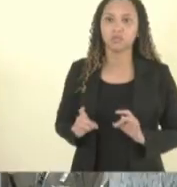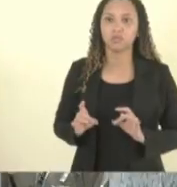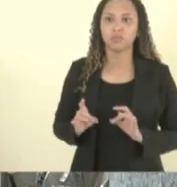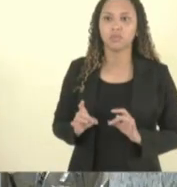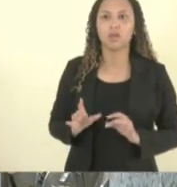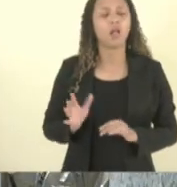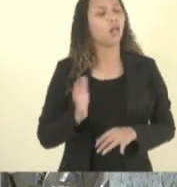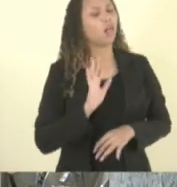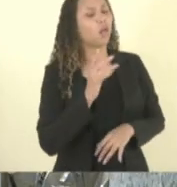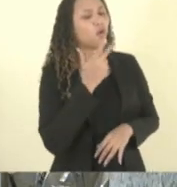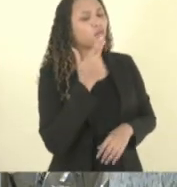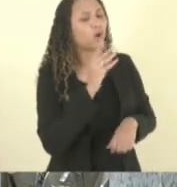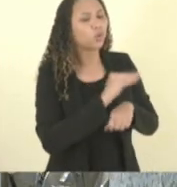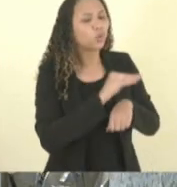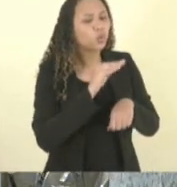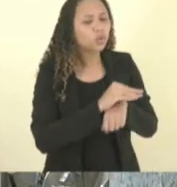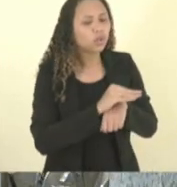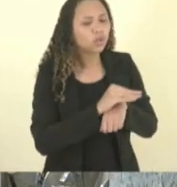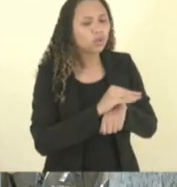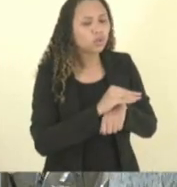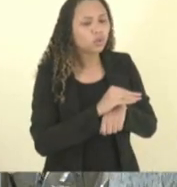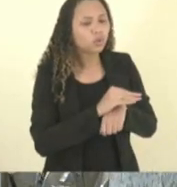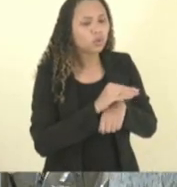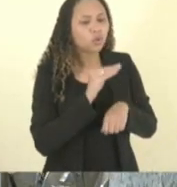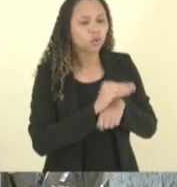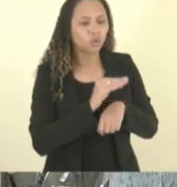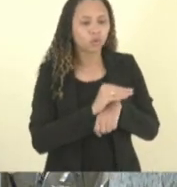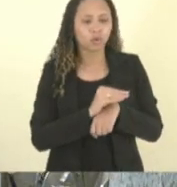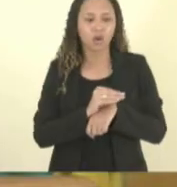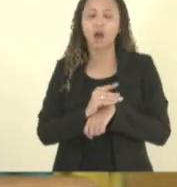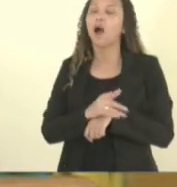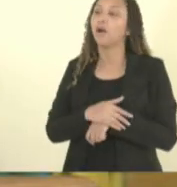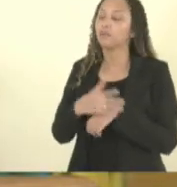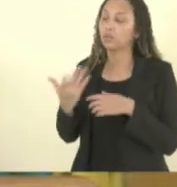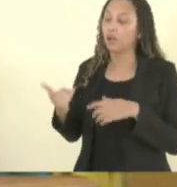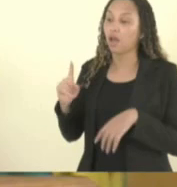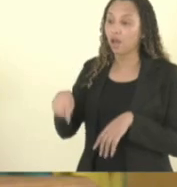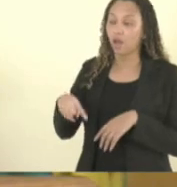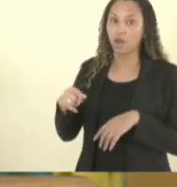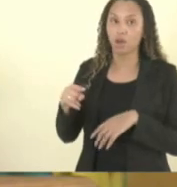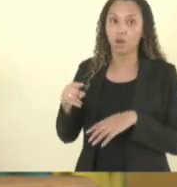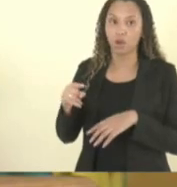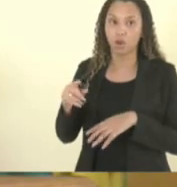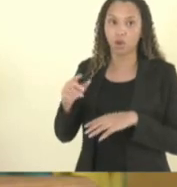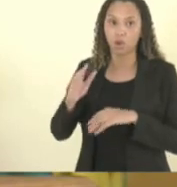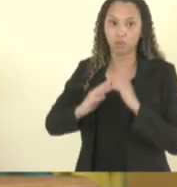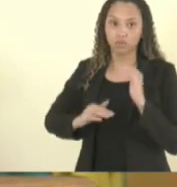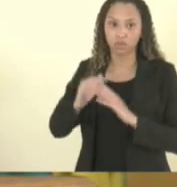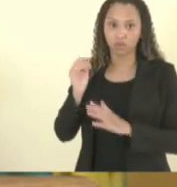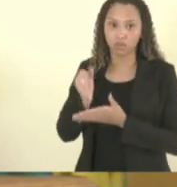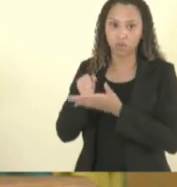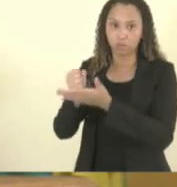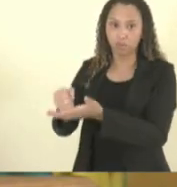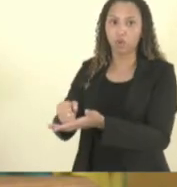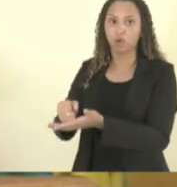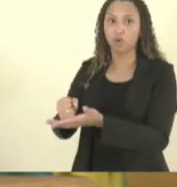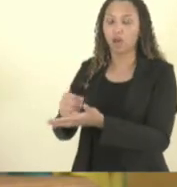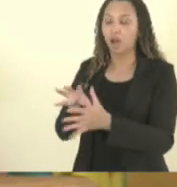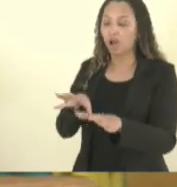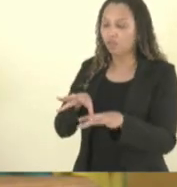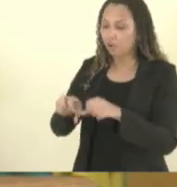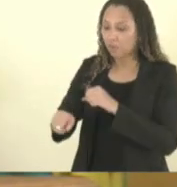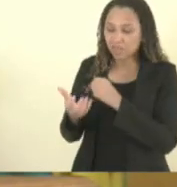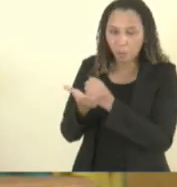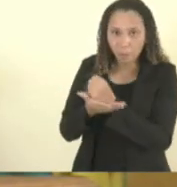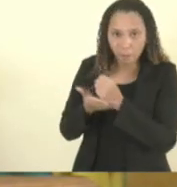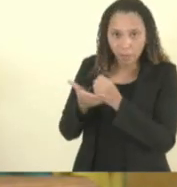cuidador e do nível médio o profissional de apoio escolar que é o cuidador a formação básica